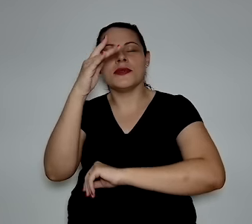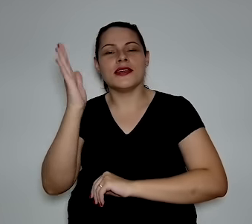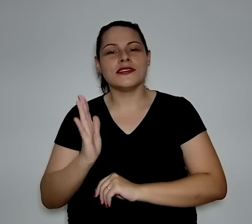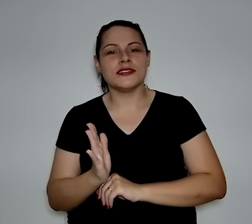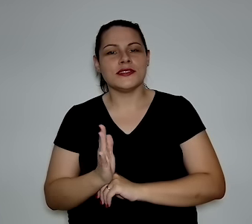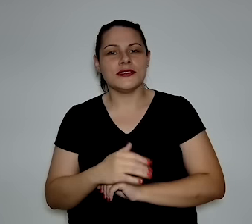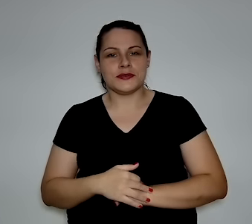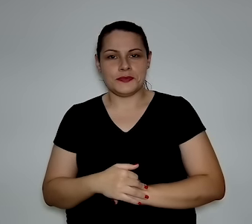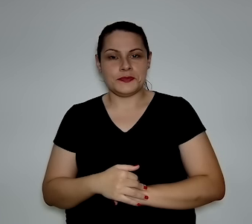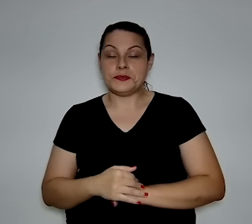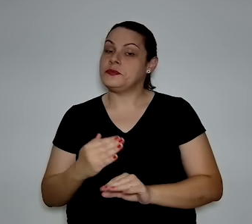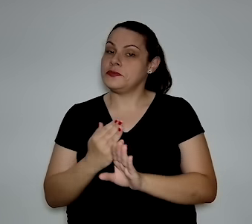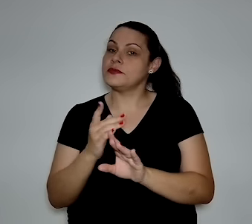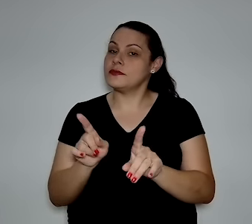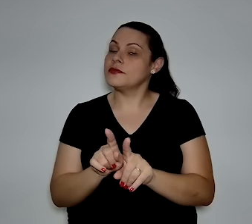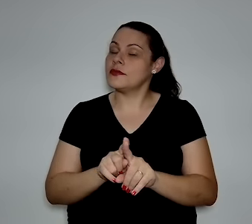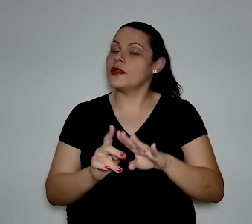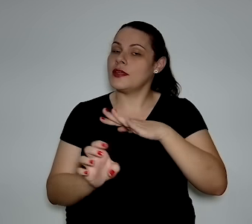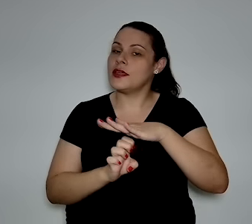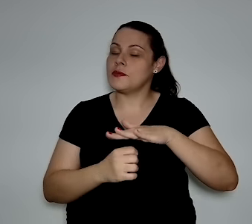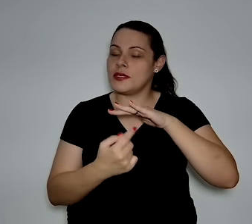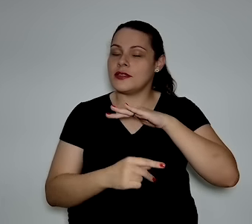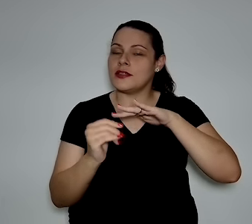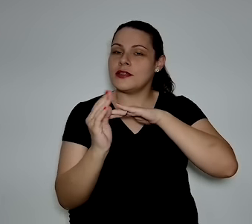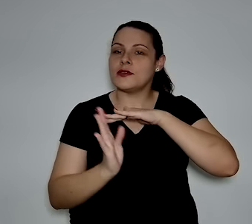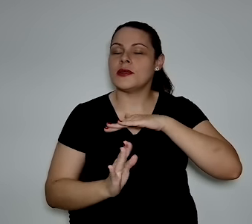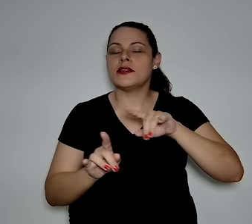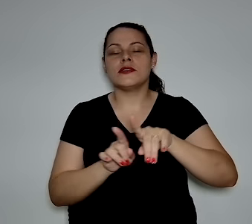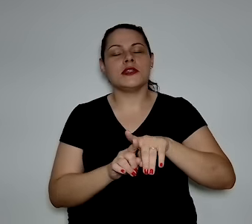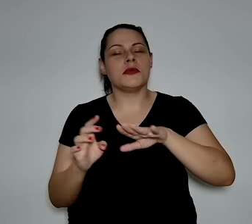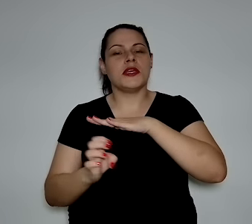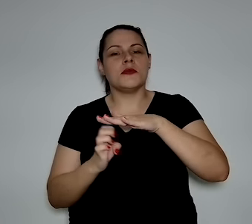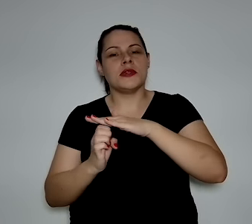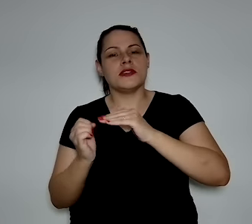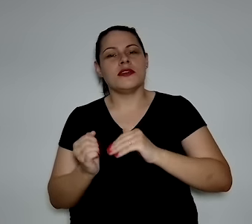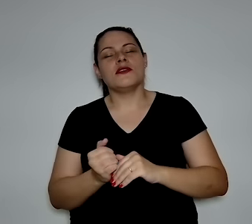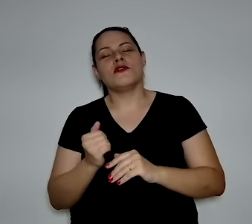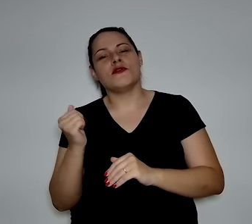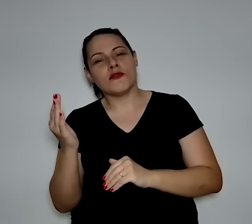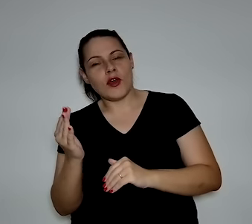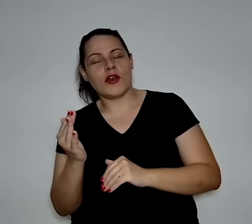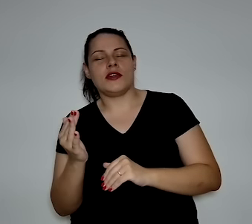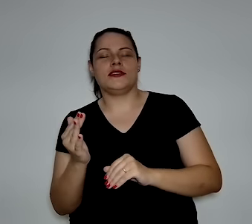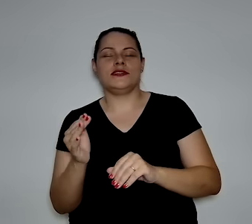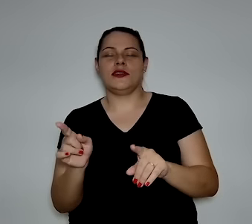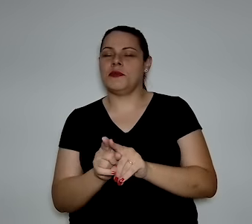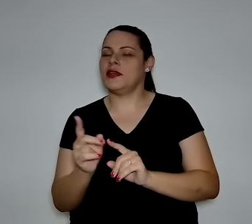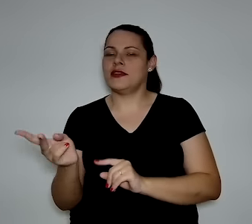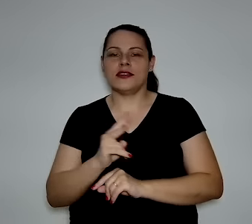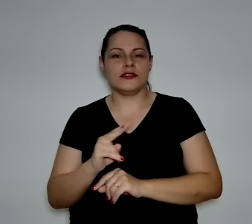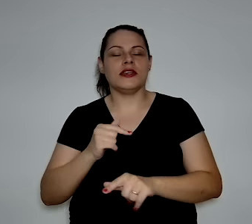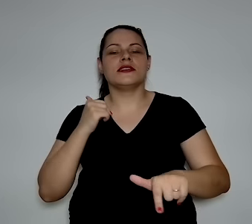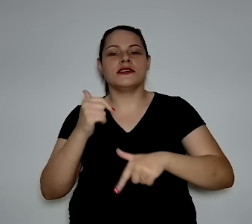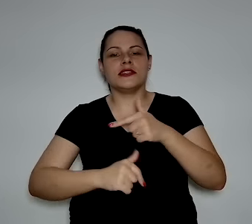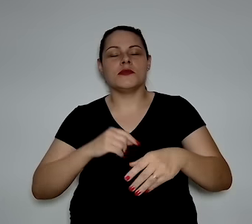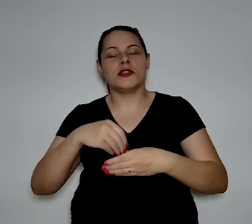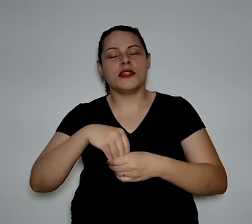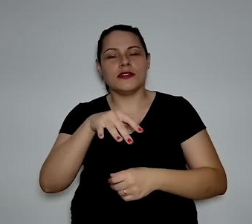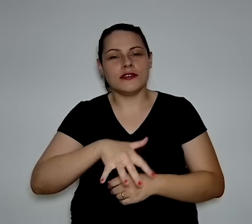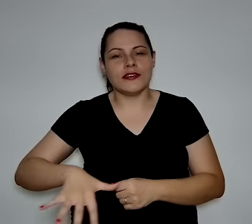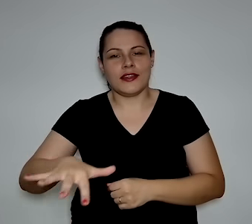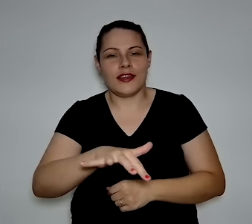do Brasil, inclusive para as empresas brasileiras, ou empresas que estão brasileiras ou não, mas que atuam